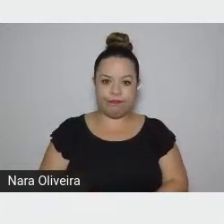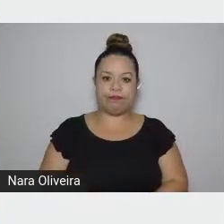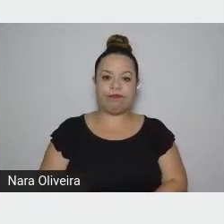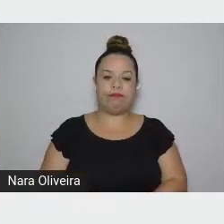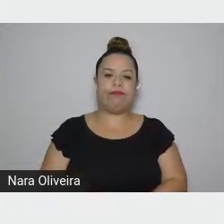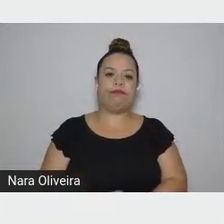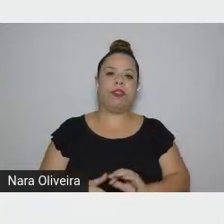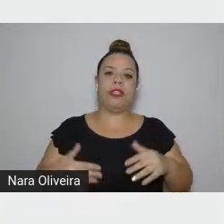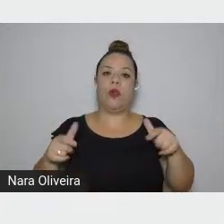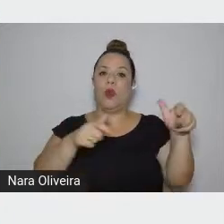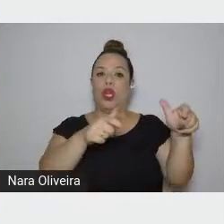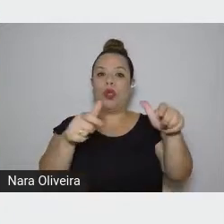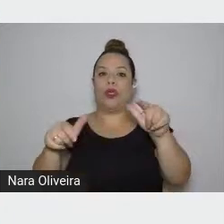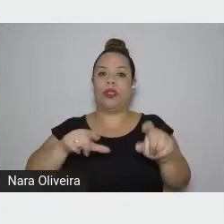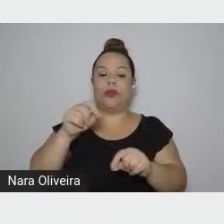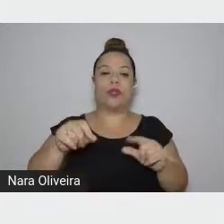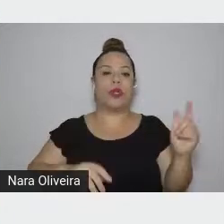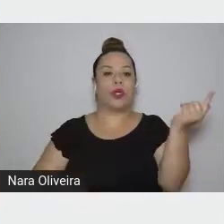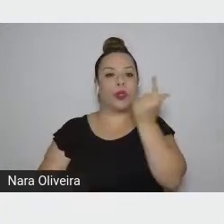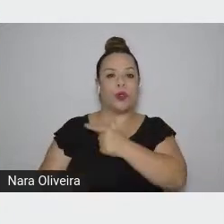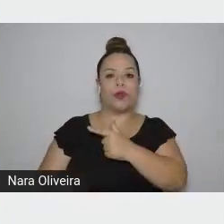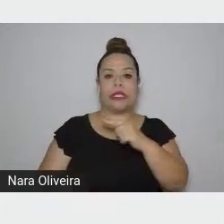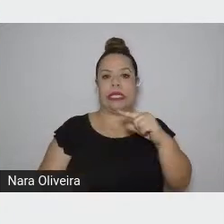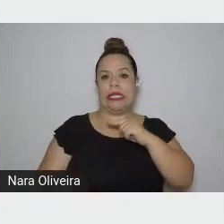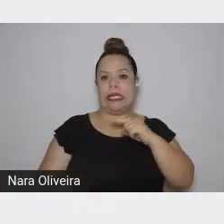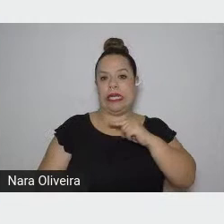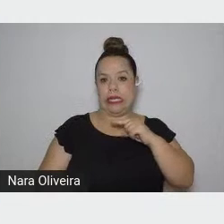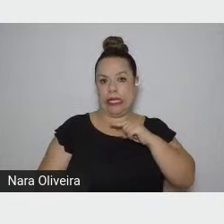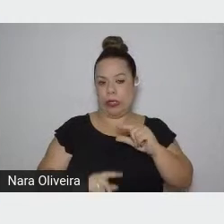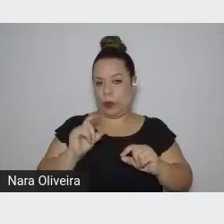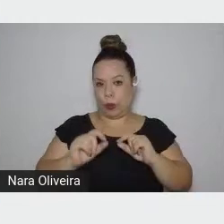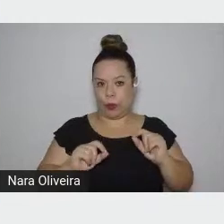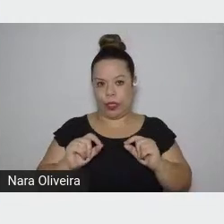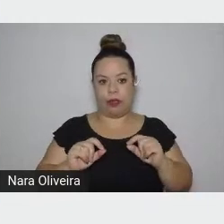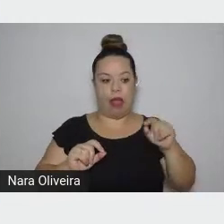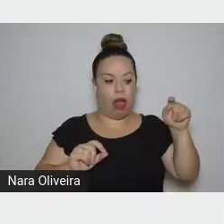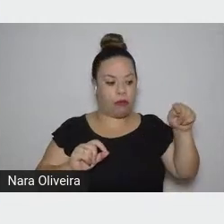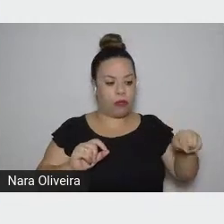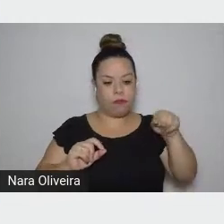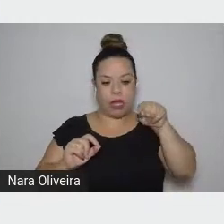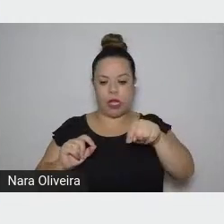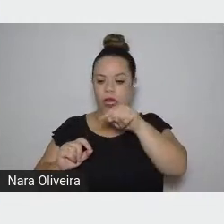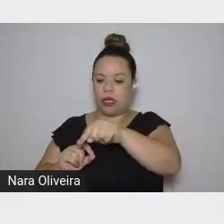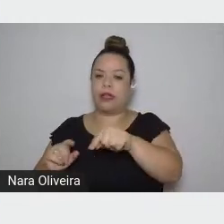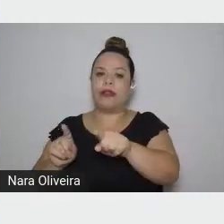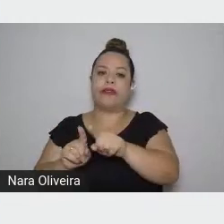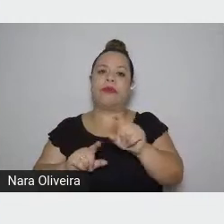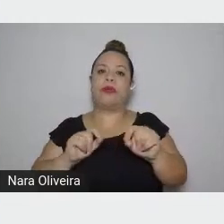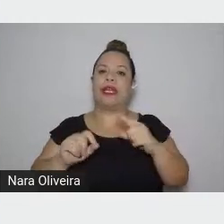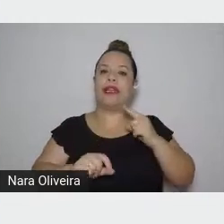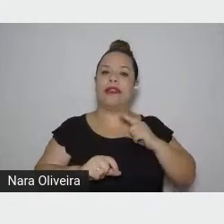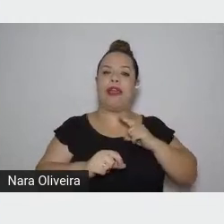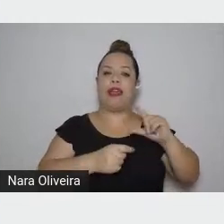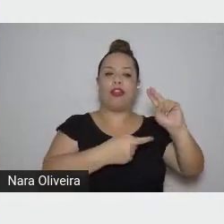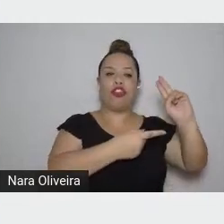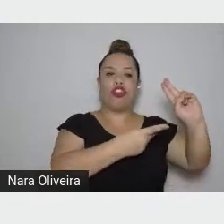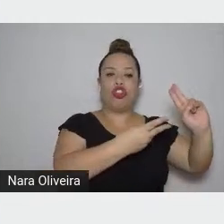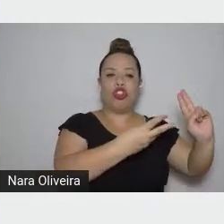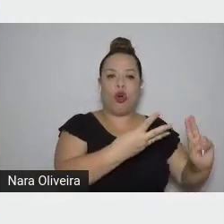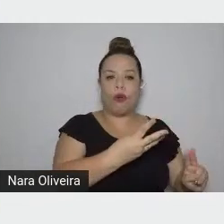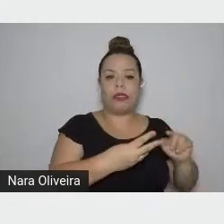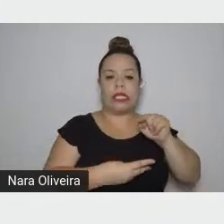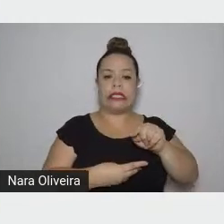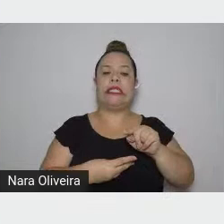que reúnem uma enorme quantidade de nomes, mas não